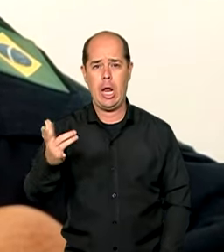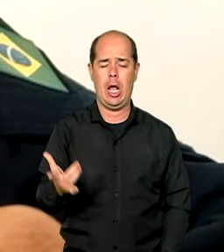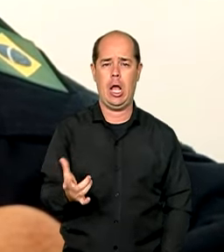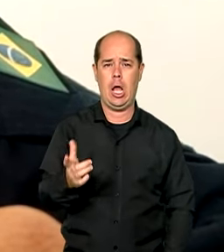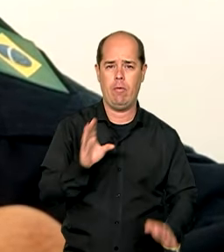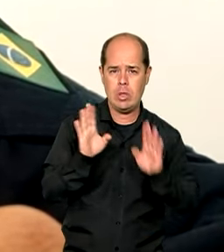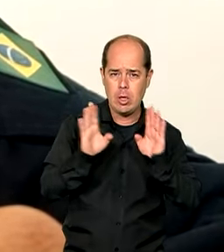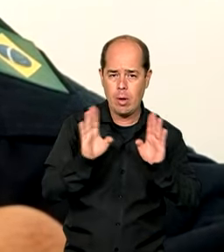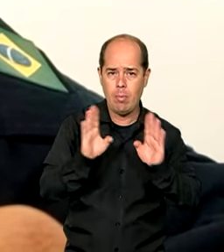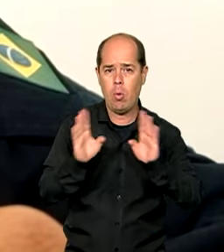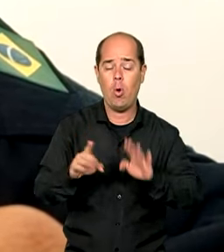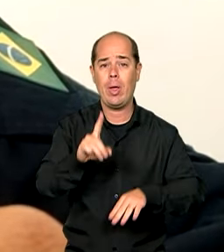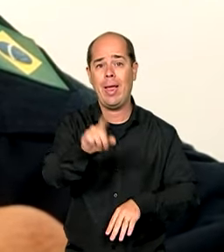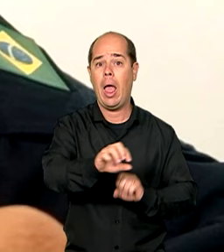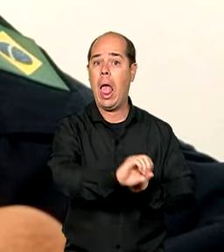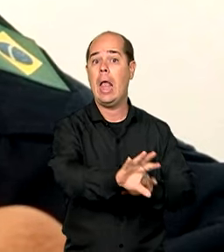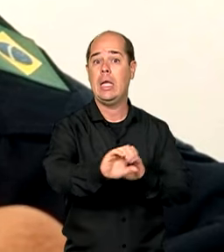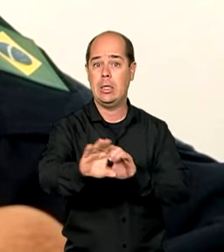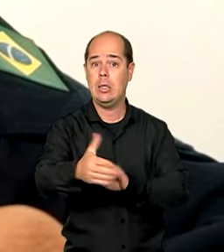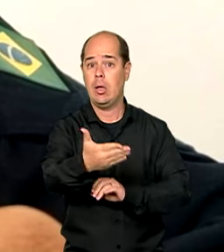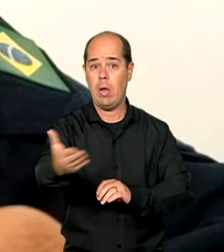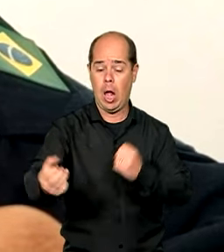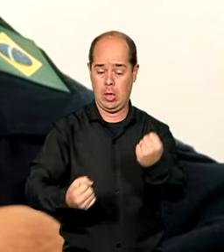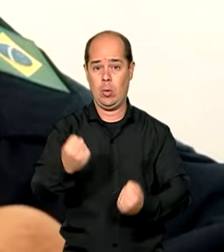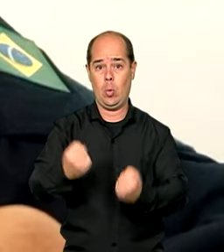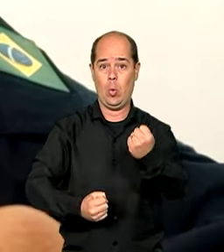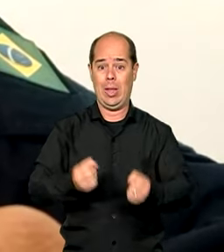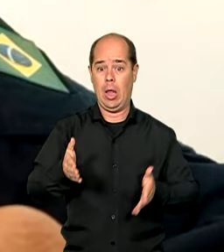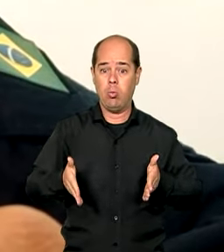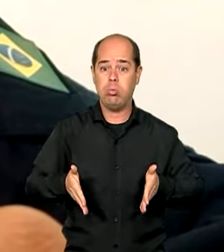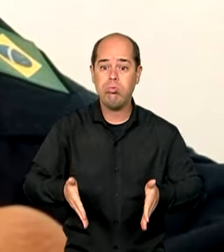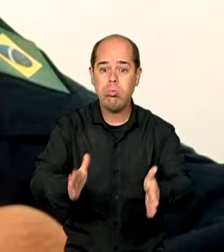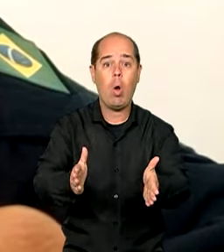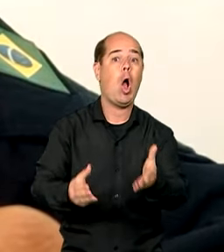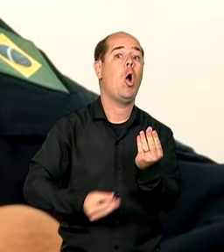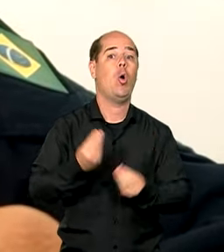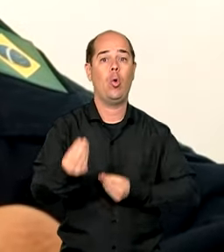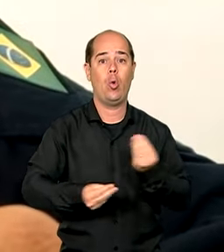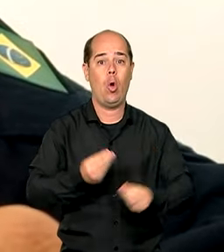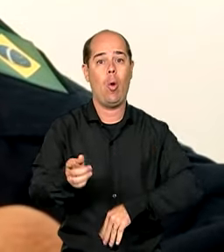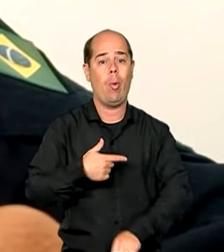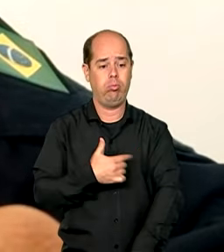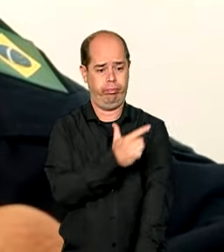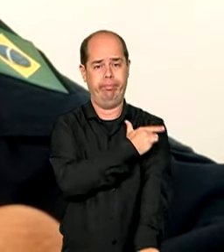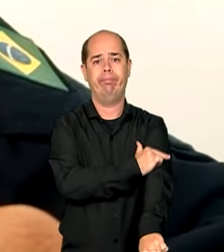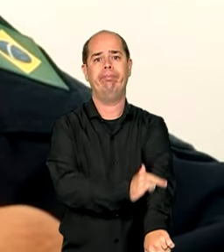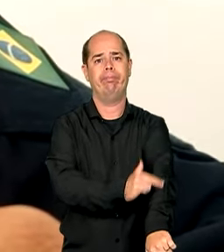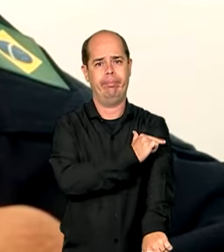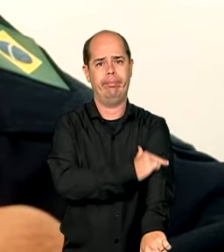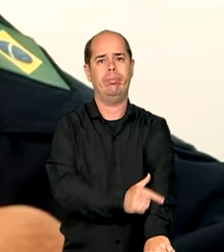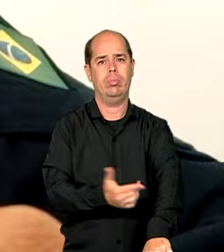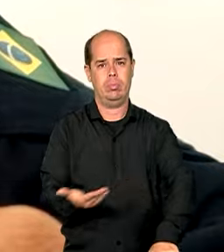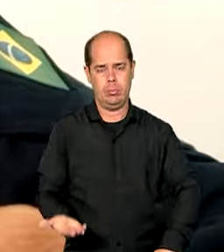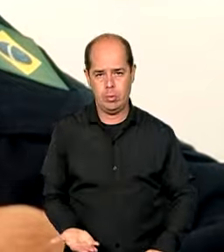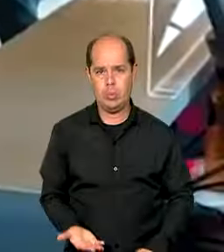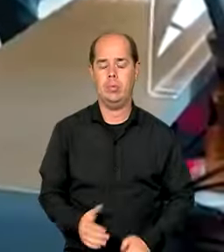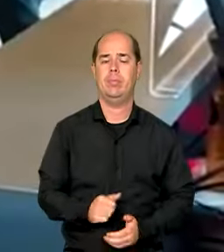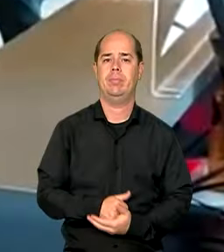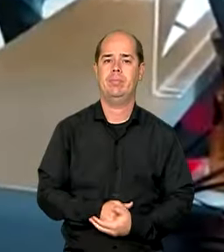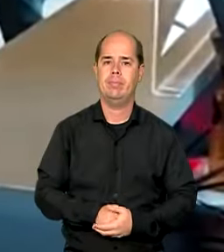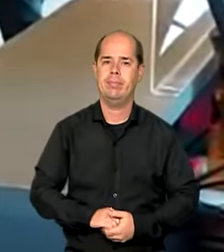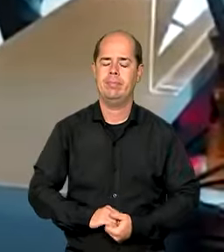passar uma mensagem de educação por trânsito, para conscientizar as pessoas de que é necessário que o comportamento delas seja adequado à situação.